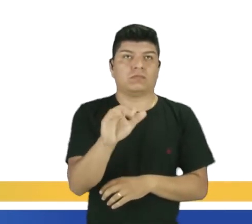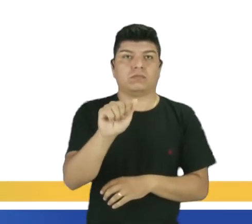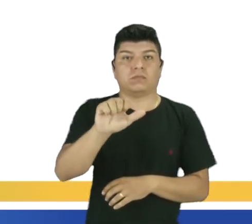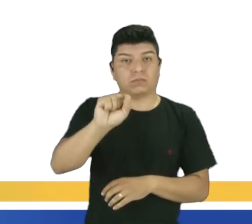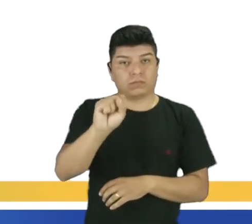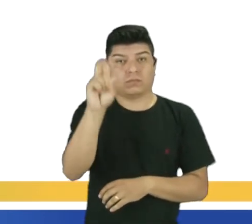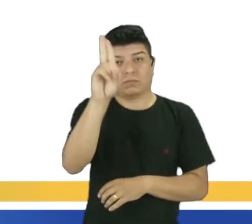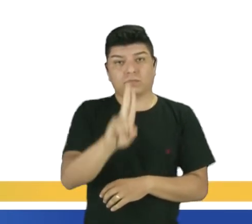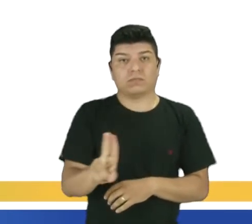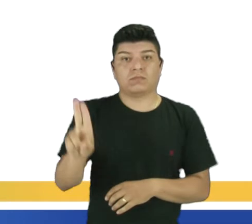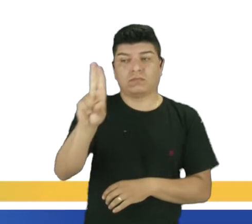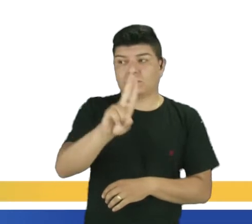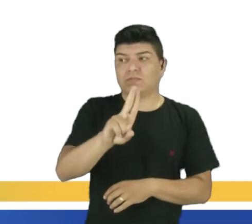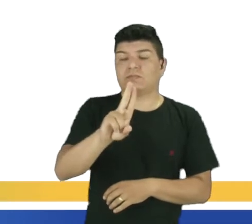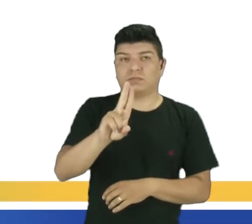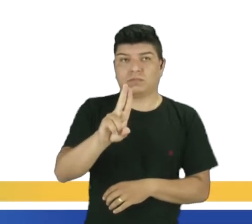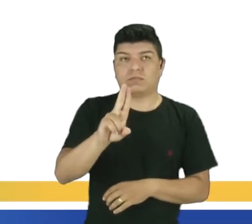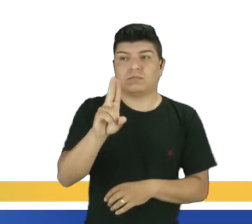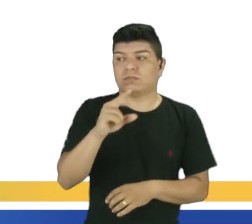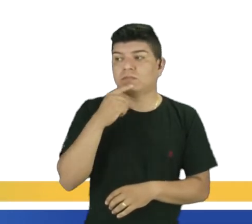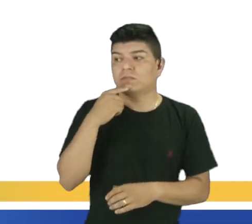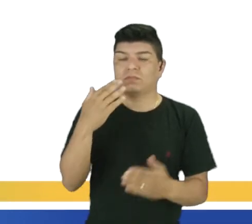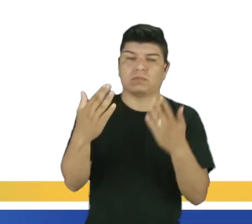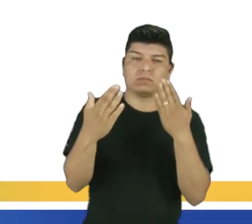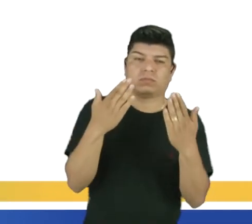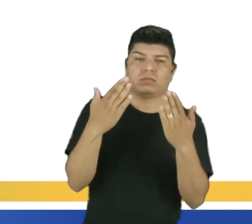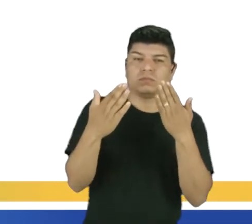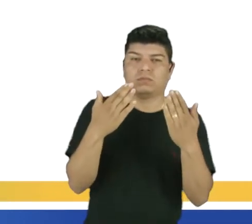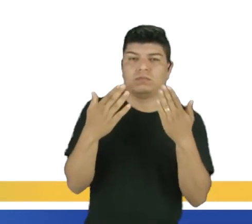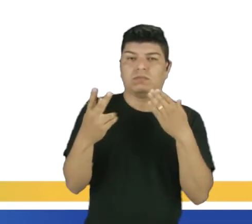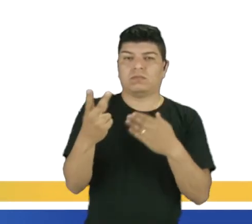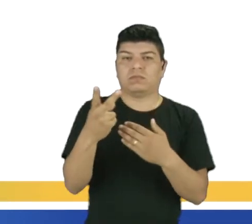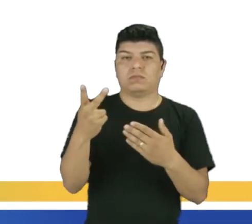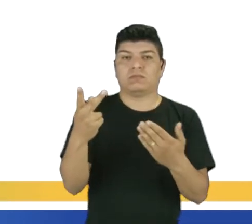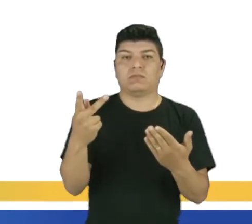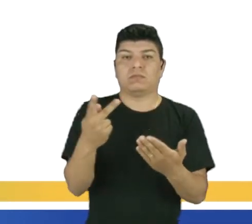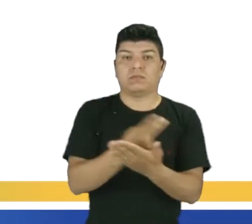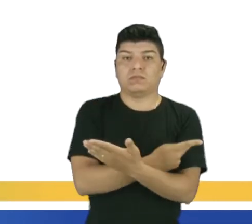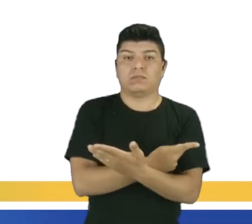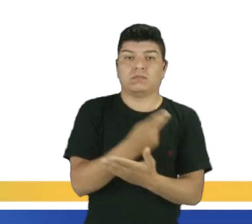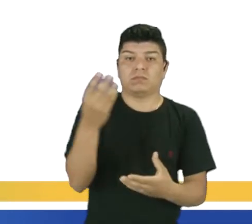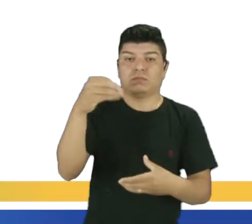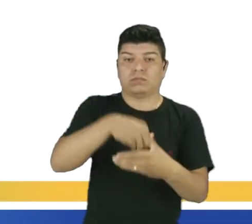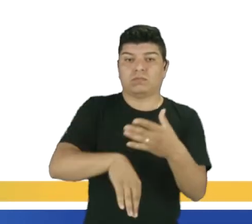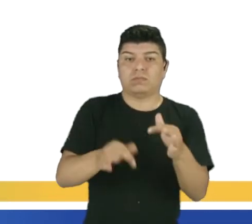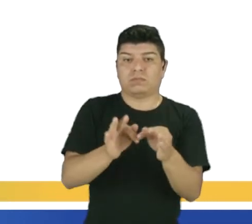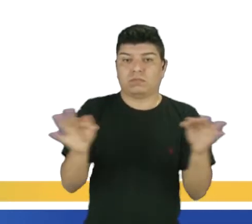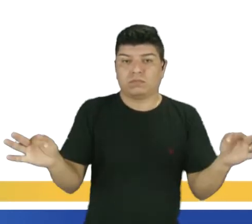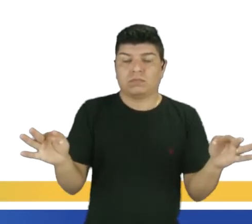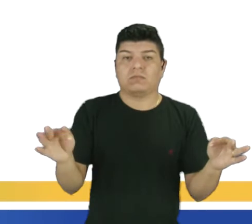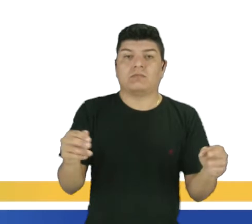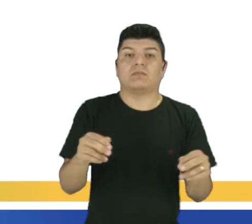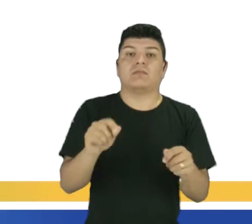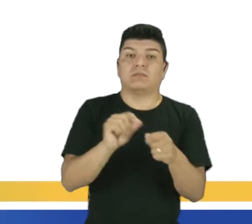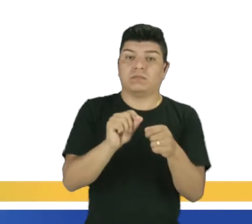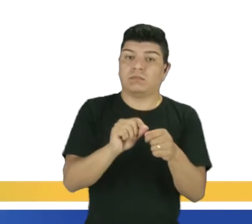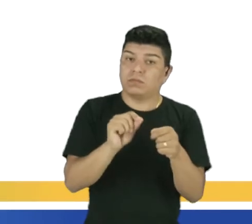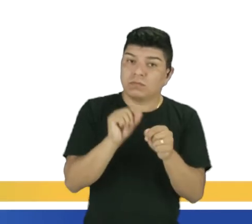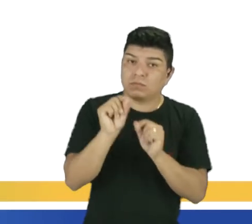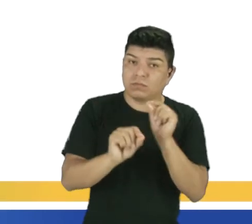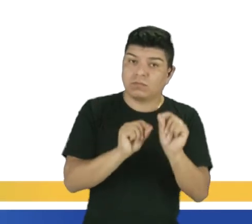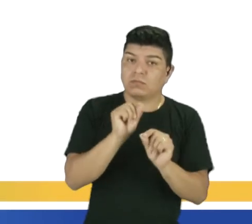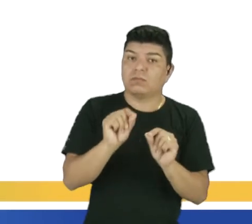Elas são usadas para comparar dois fatores dentro de uma mesma frase. Quando você quer fazer uma comparação.